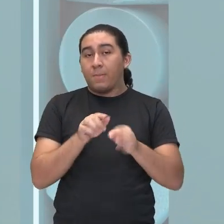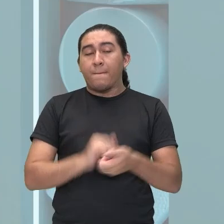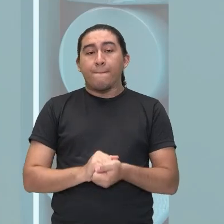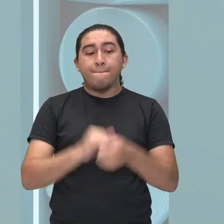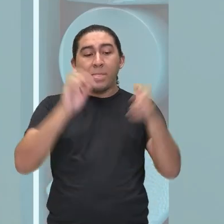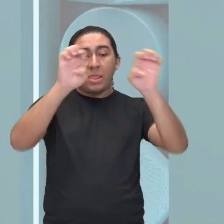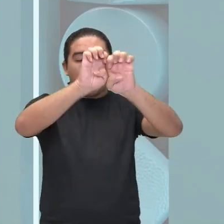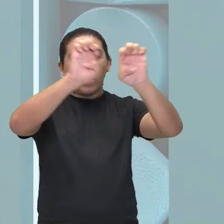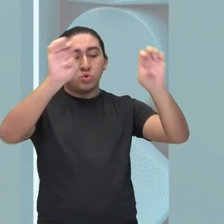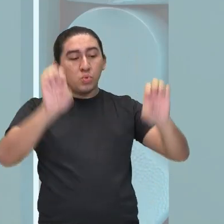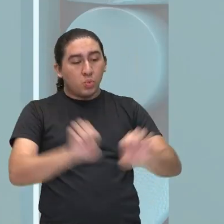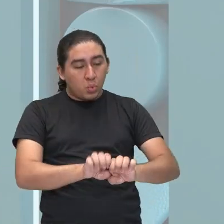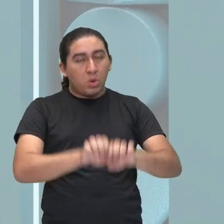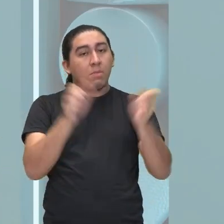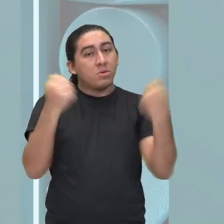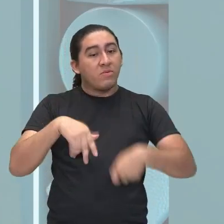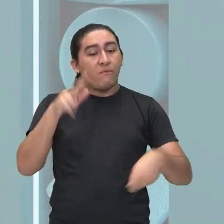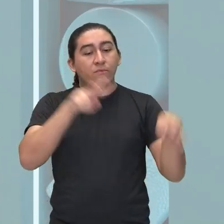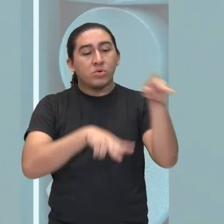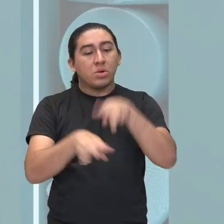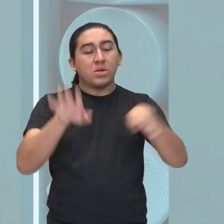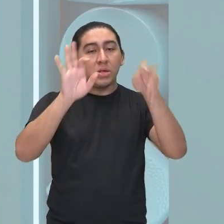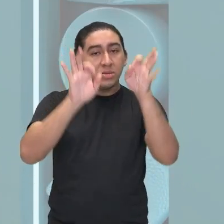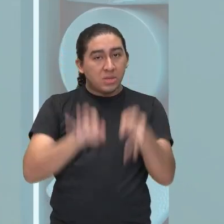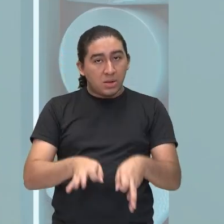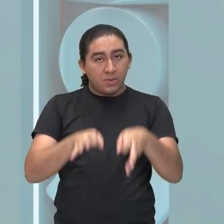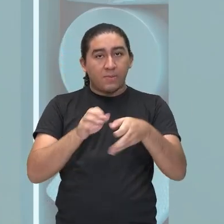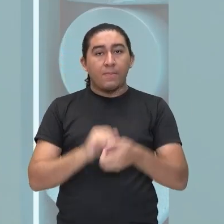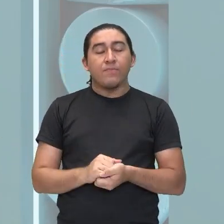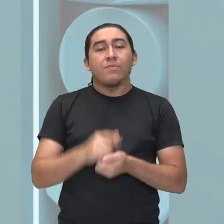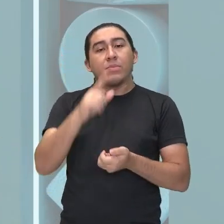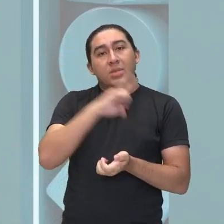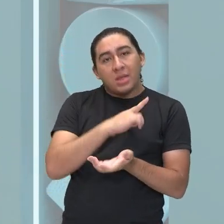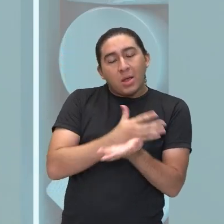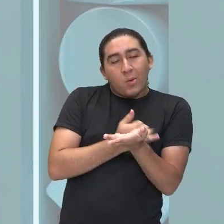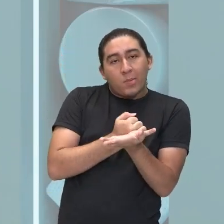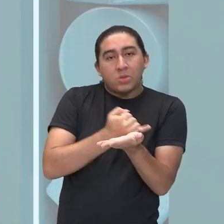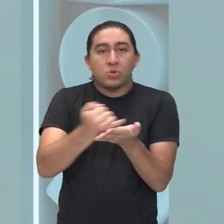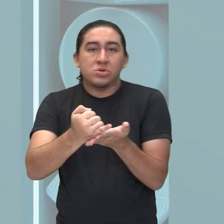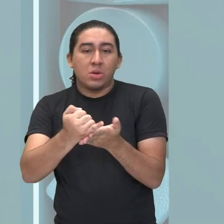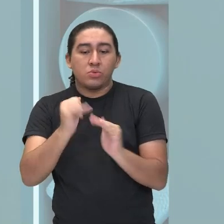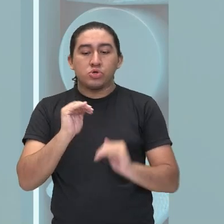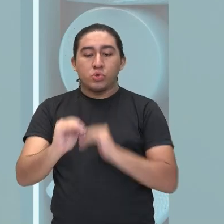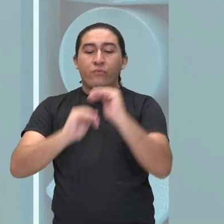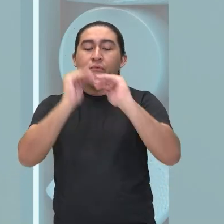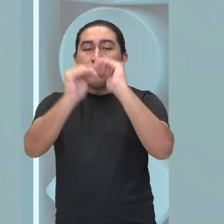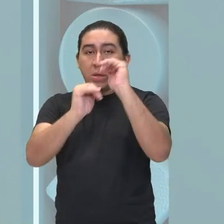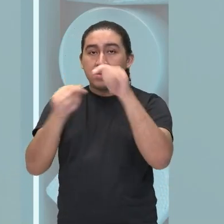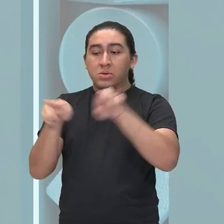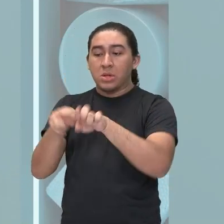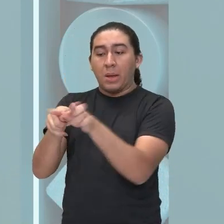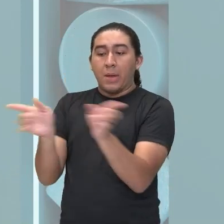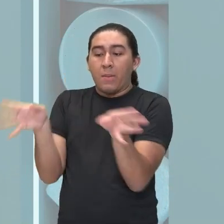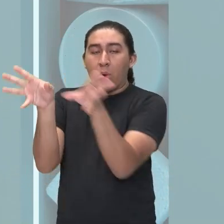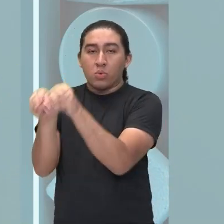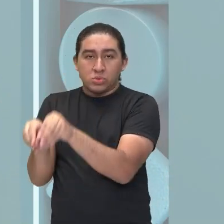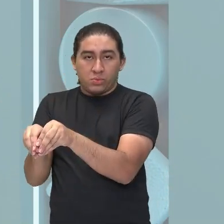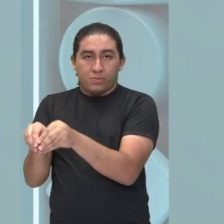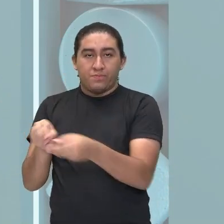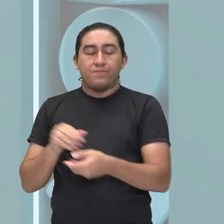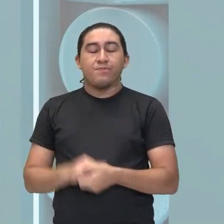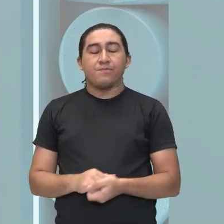dele, nós podemos visualizar claramente uma introdução, um desenvolvimento e uma conclusão.